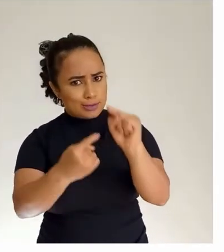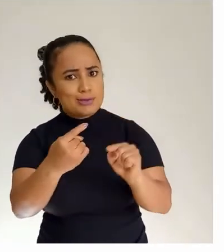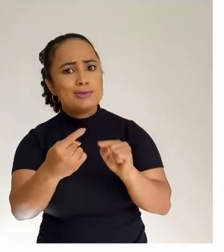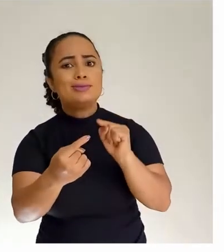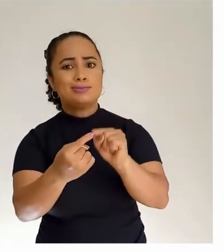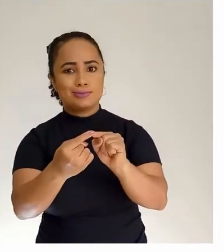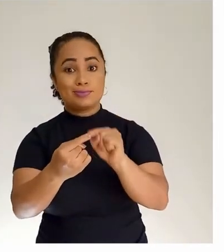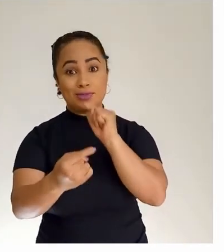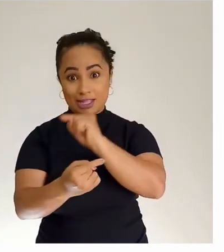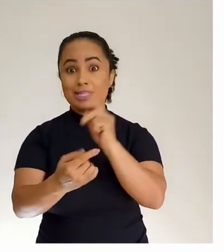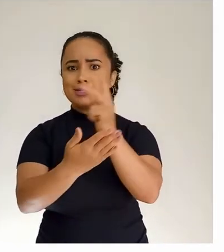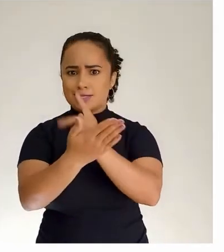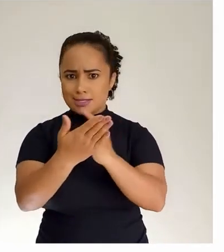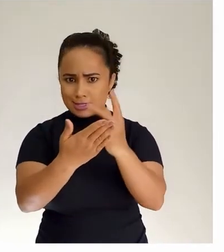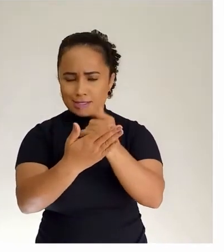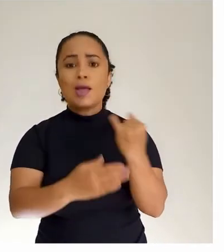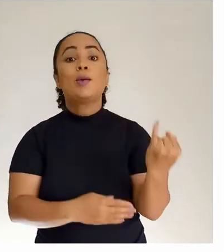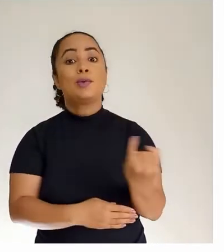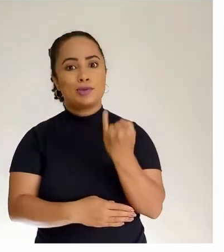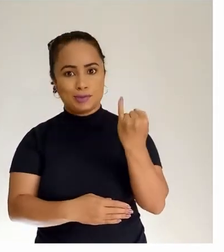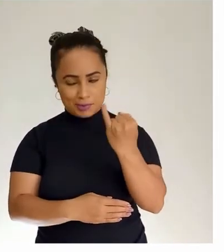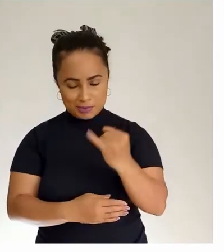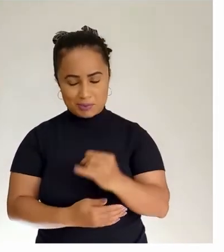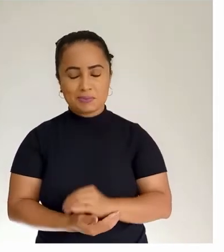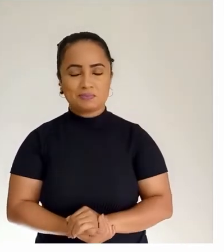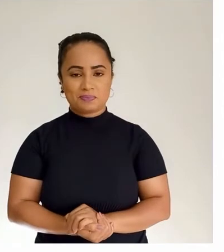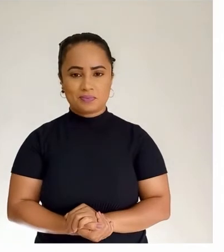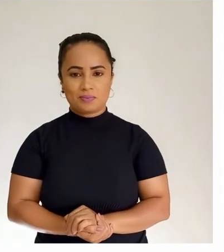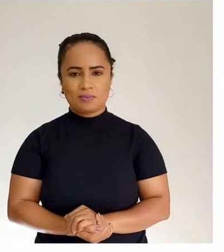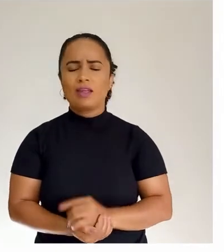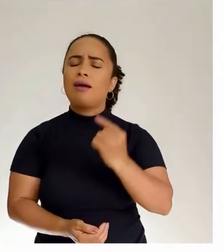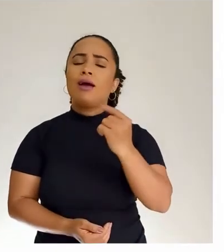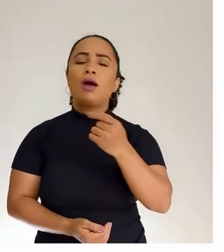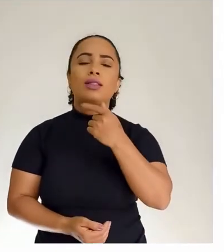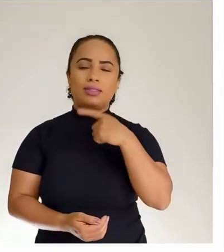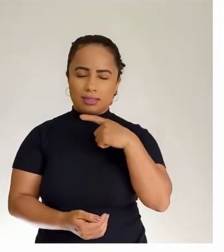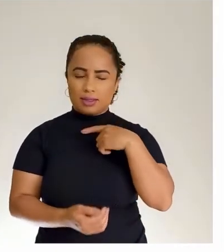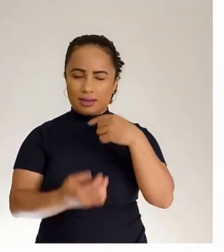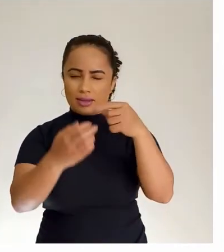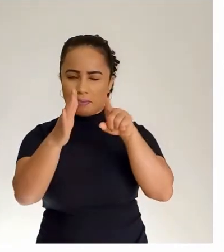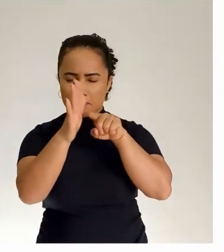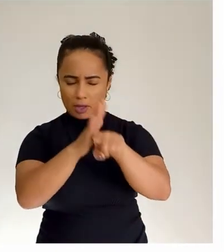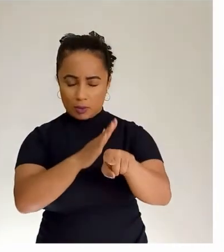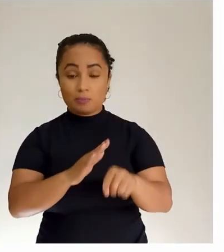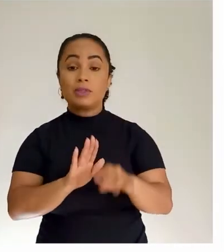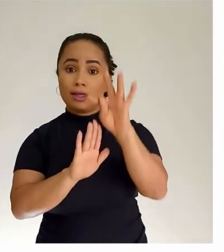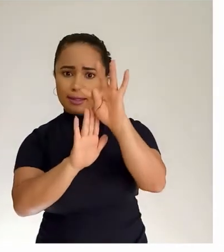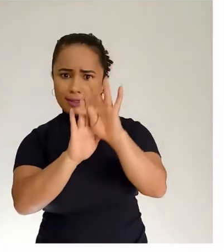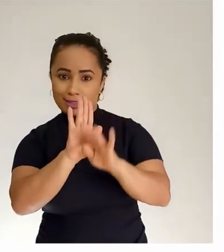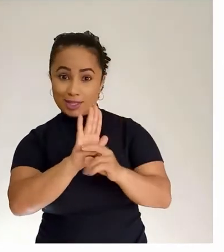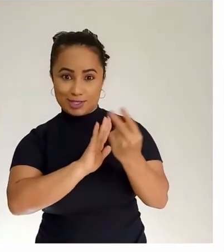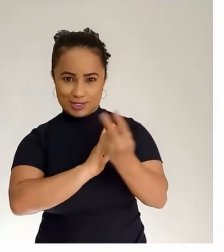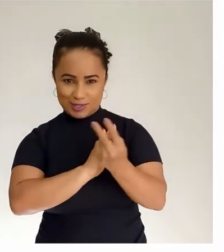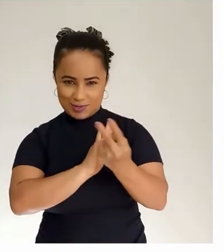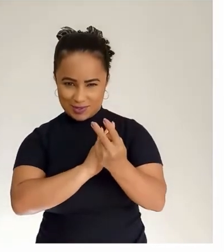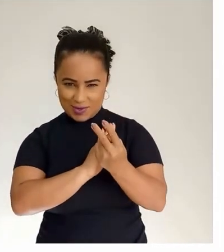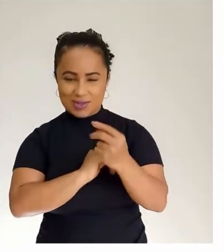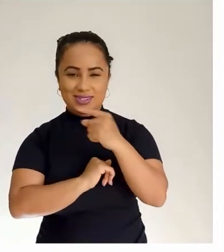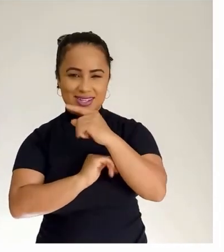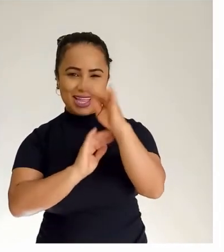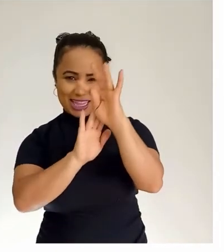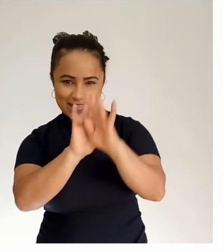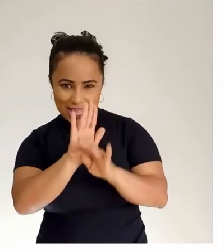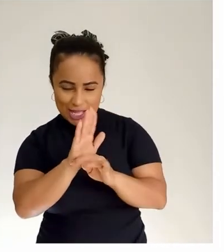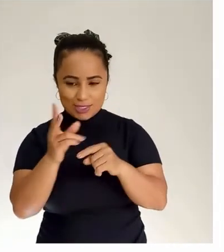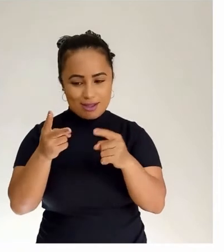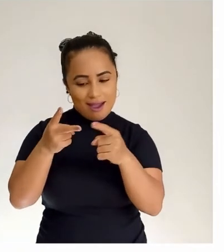A questão diz o seguinte. O cartão, o texto 2, que já aparece a linguagem verbal